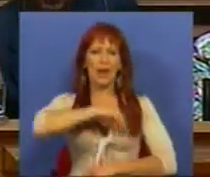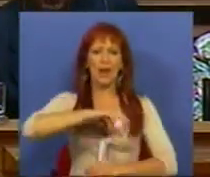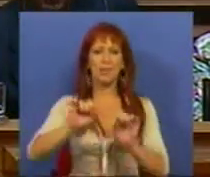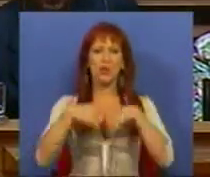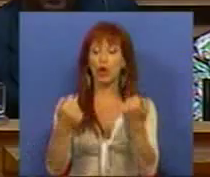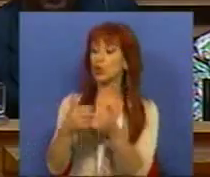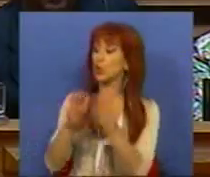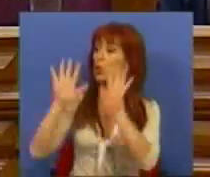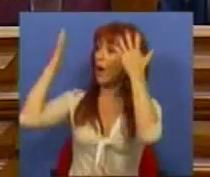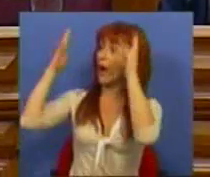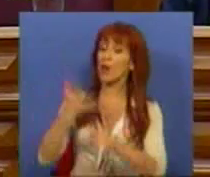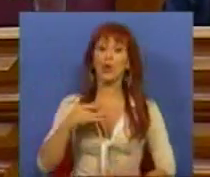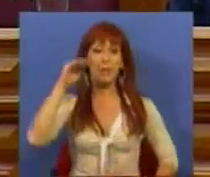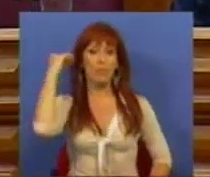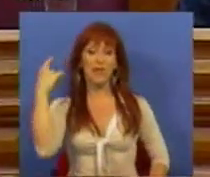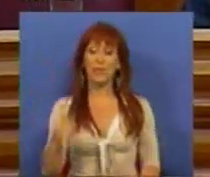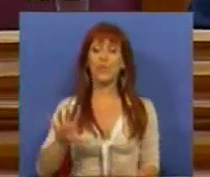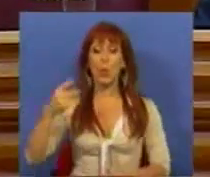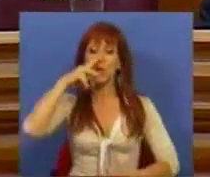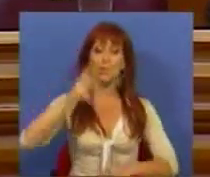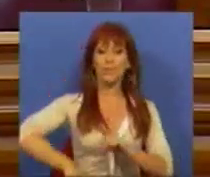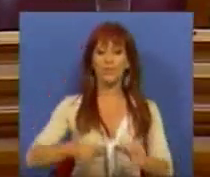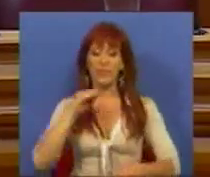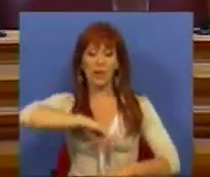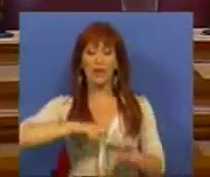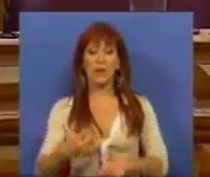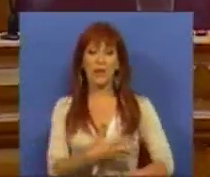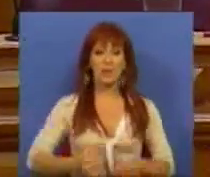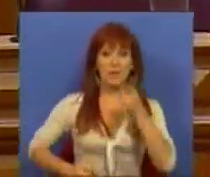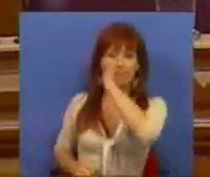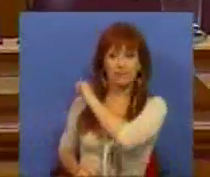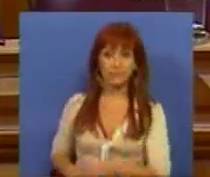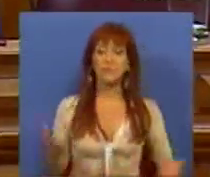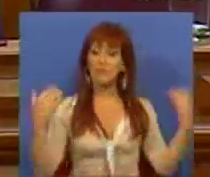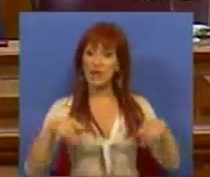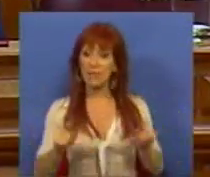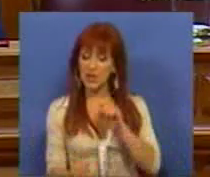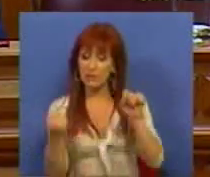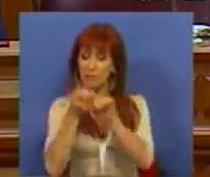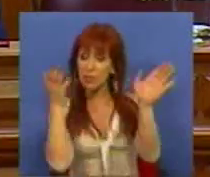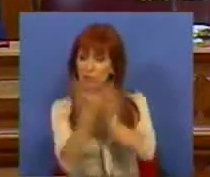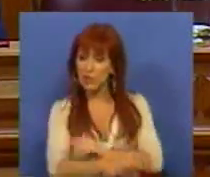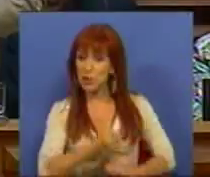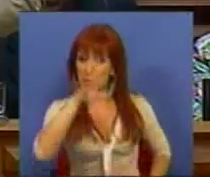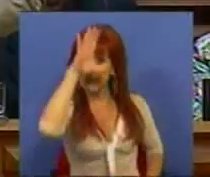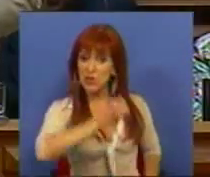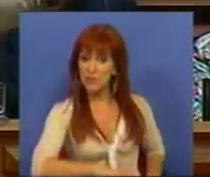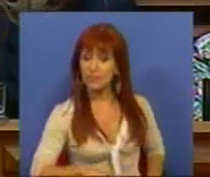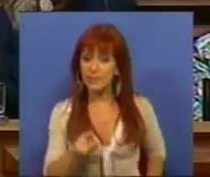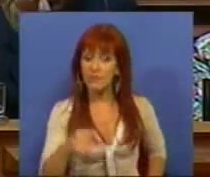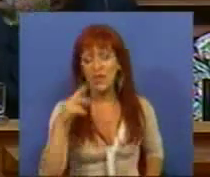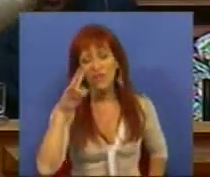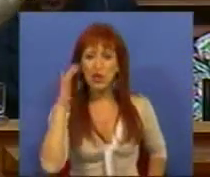Vai ter todo o aplauso do Dr. Passos Coelho, quando cortar no rendimento dos desempregados. Mas na criação de emprego, Sr. Primeiro-Ministro.